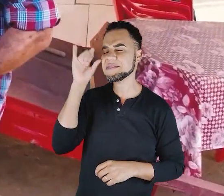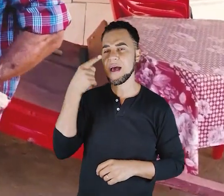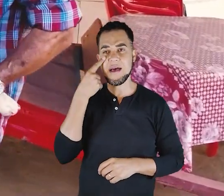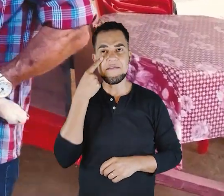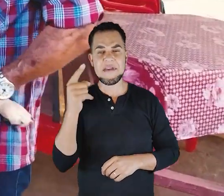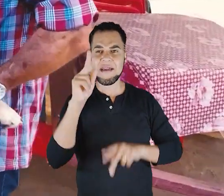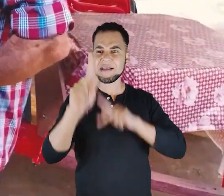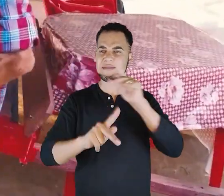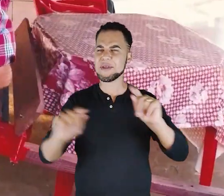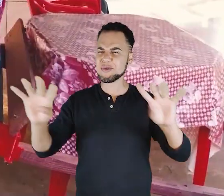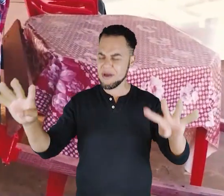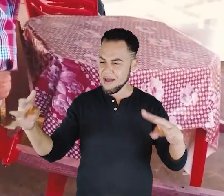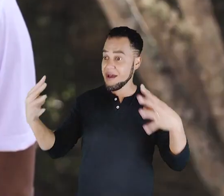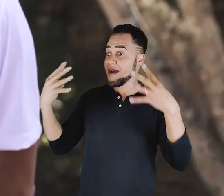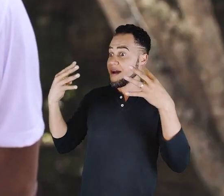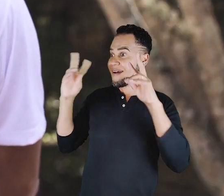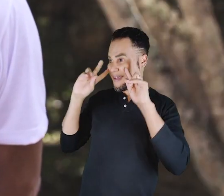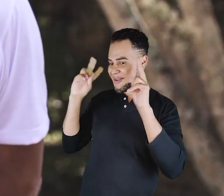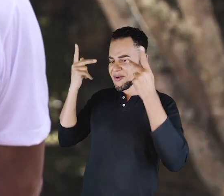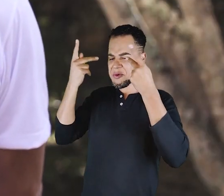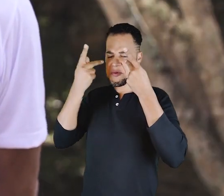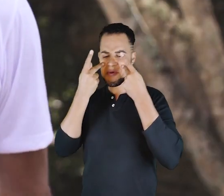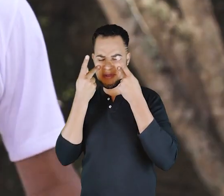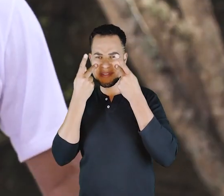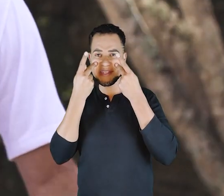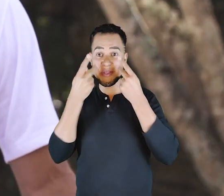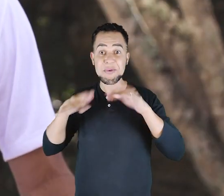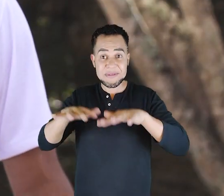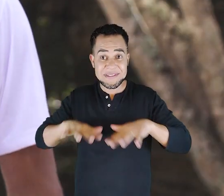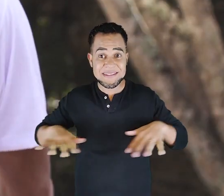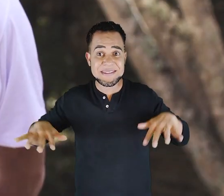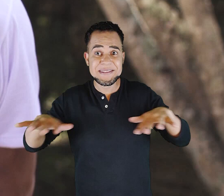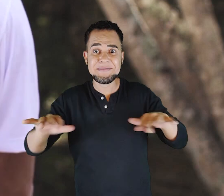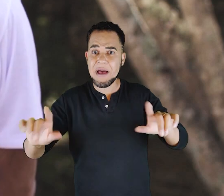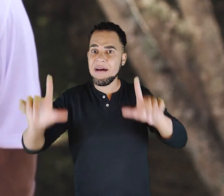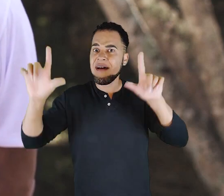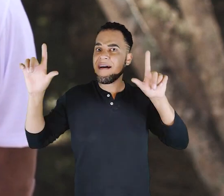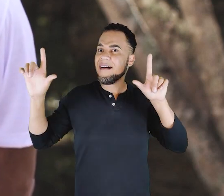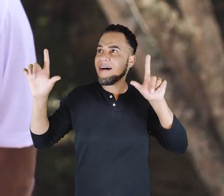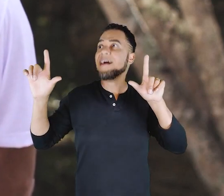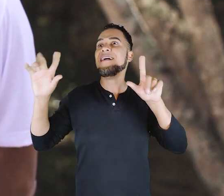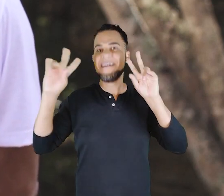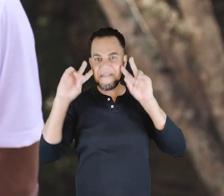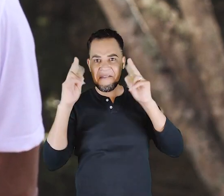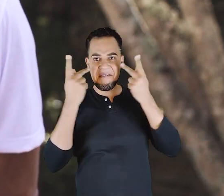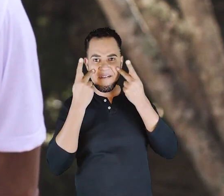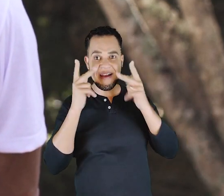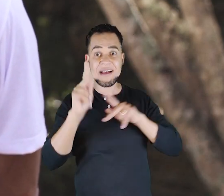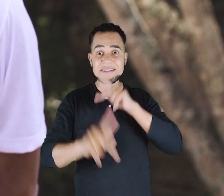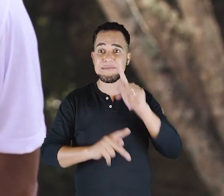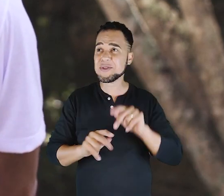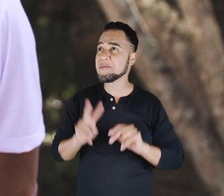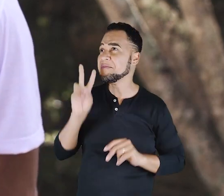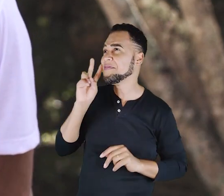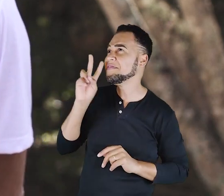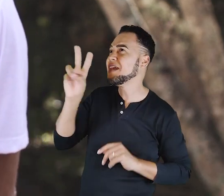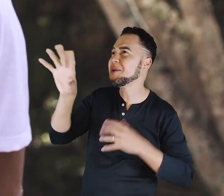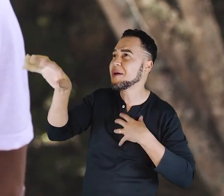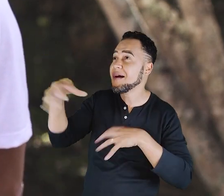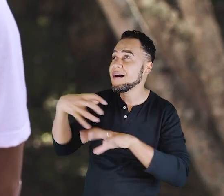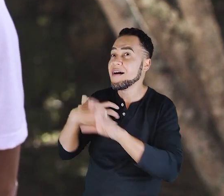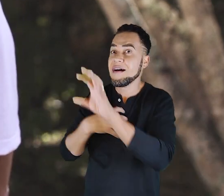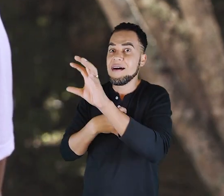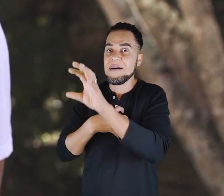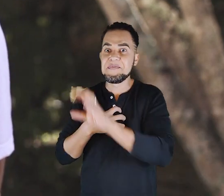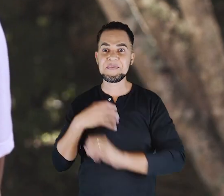a plateia reconhecendo o seu espaço na grande tela. As pessoas se vendo na grande